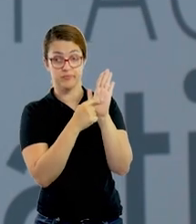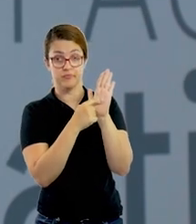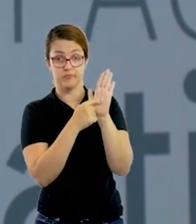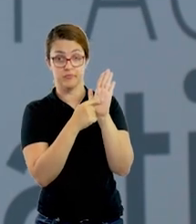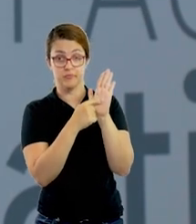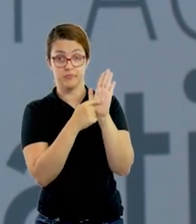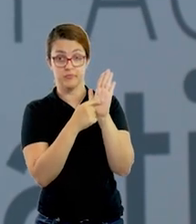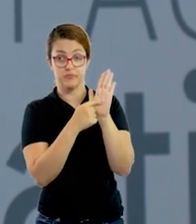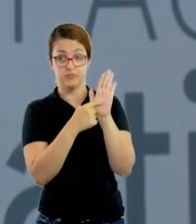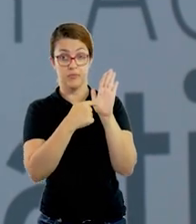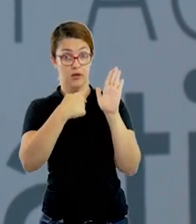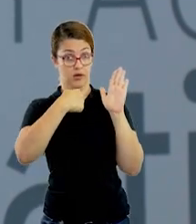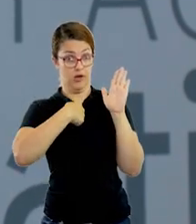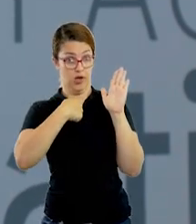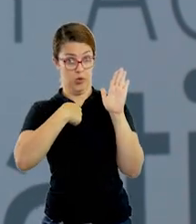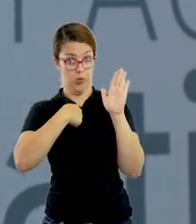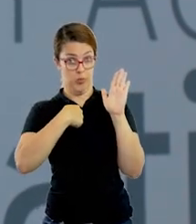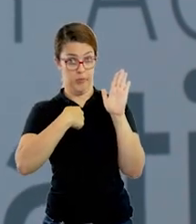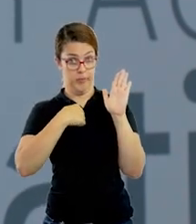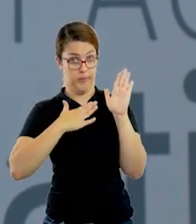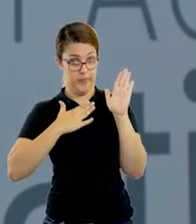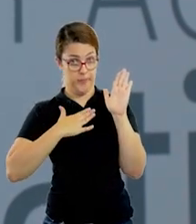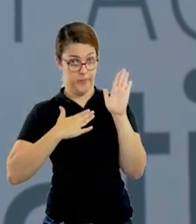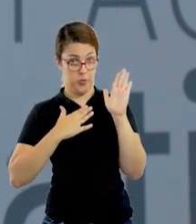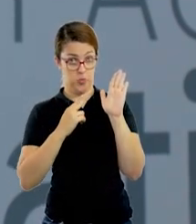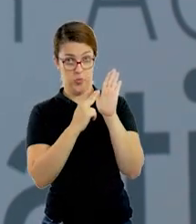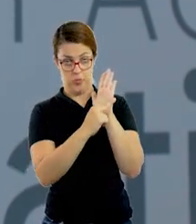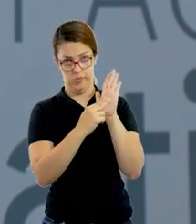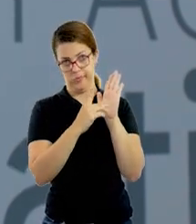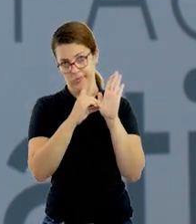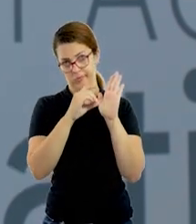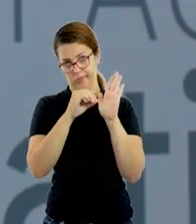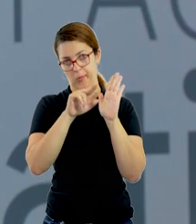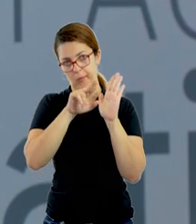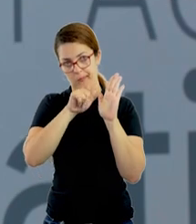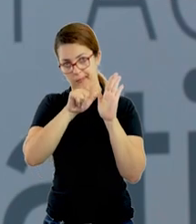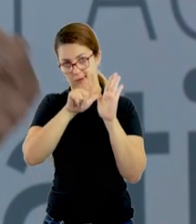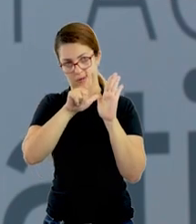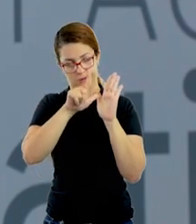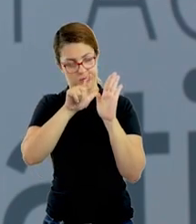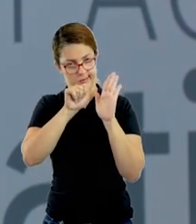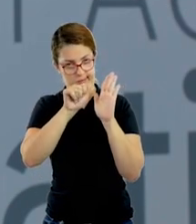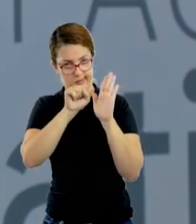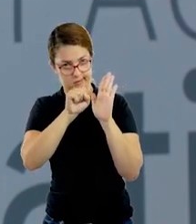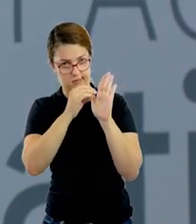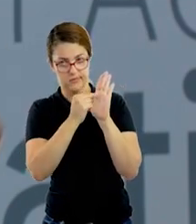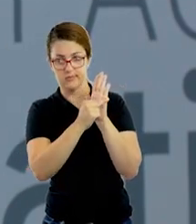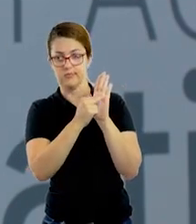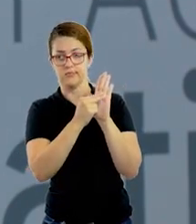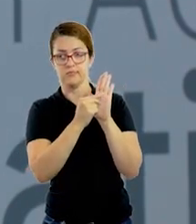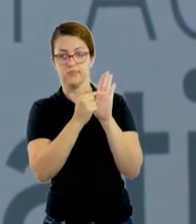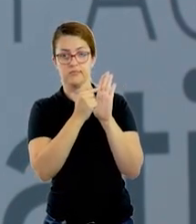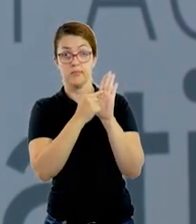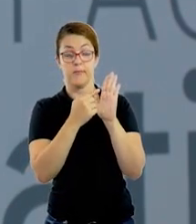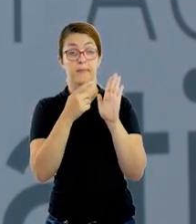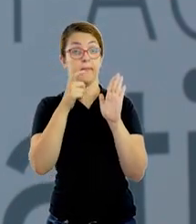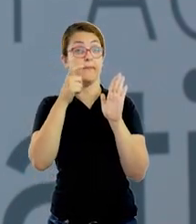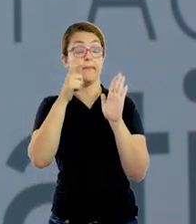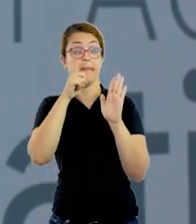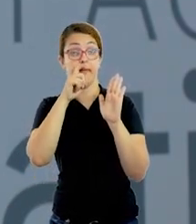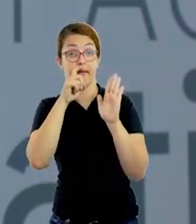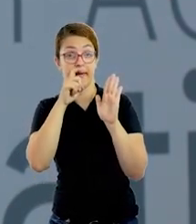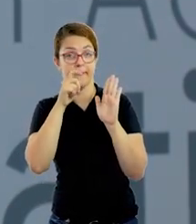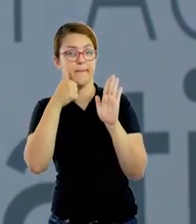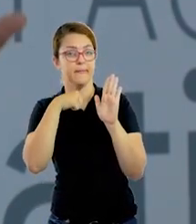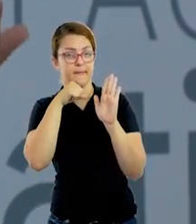embaixo, eu escreveria o meu nome, no caso, Douglas. Aqui em cima, eu iria escrever o nome